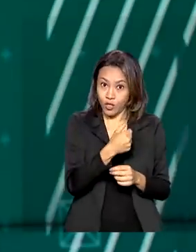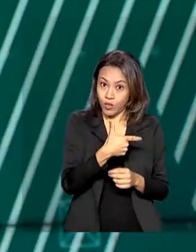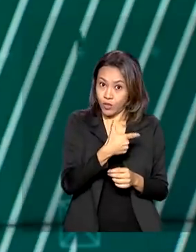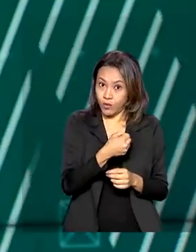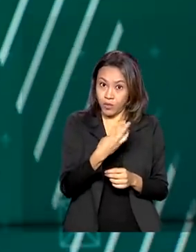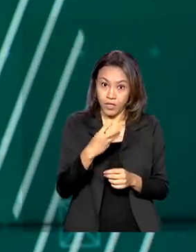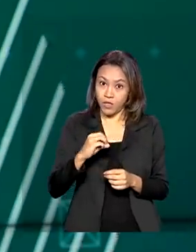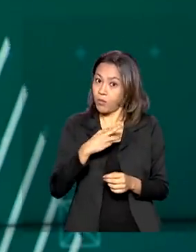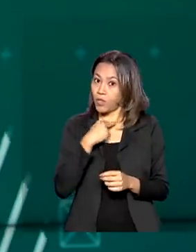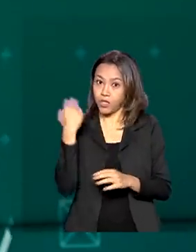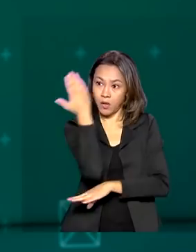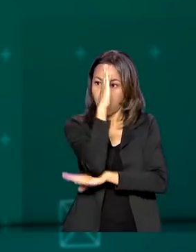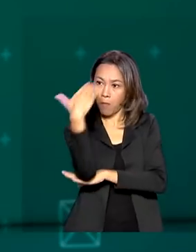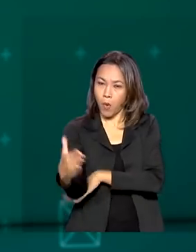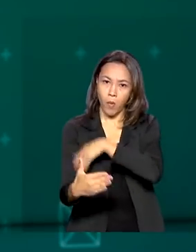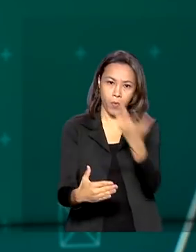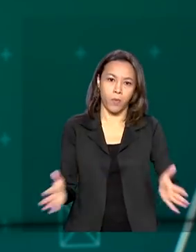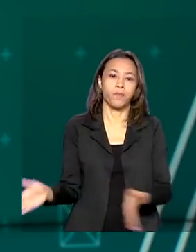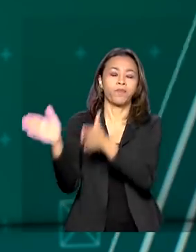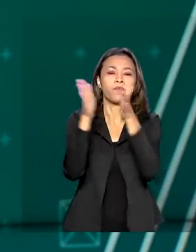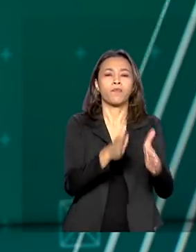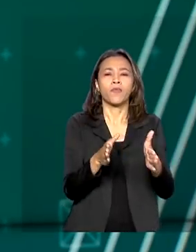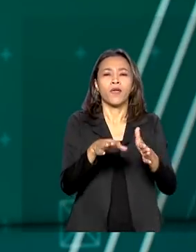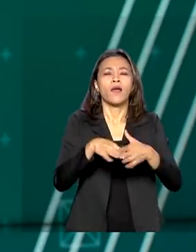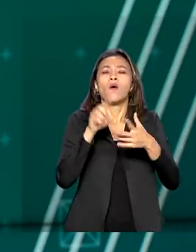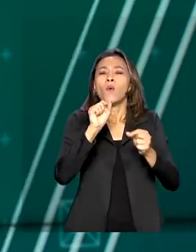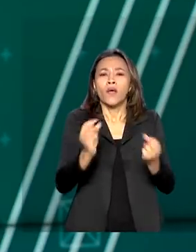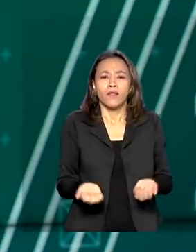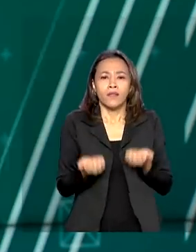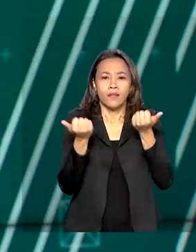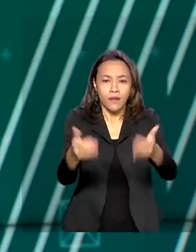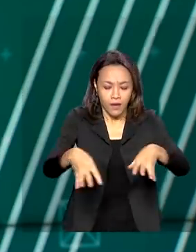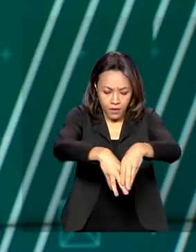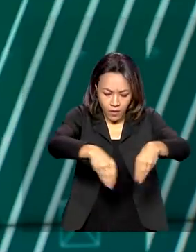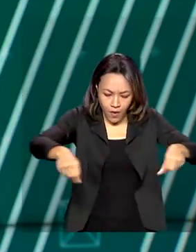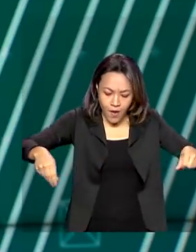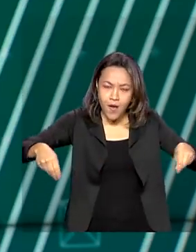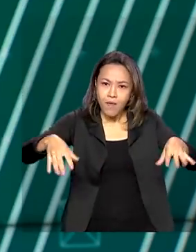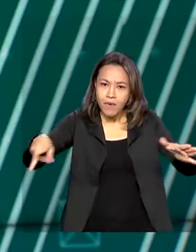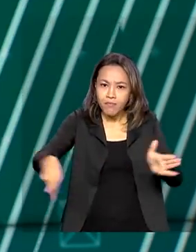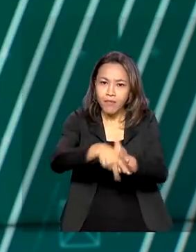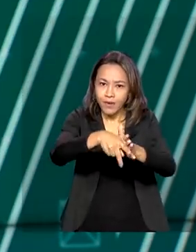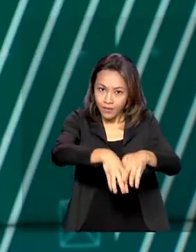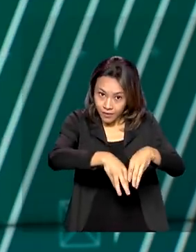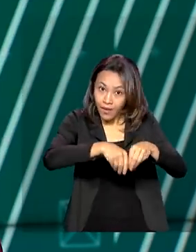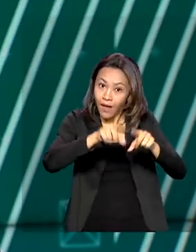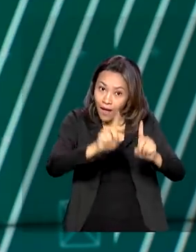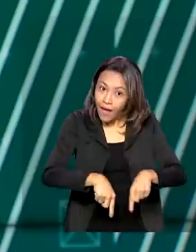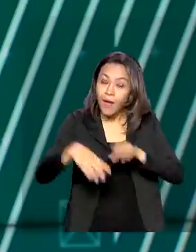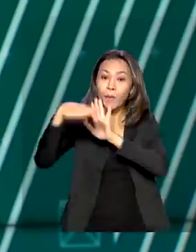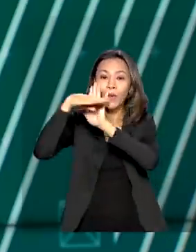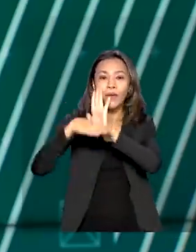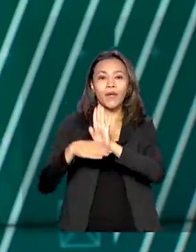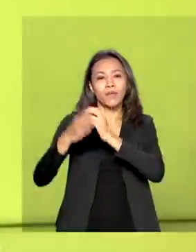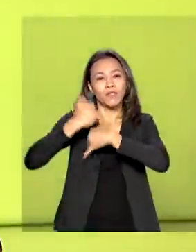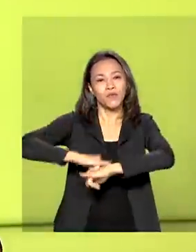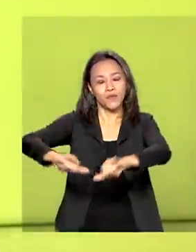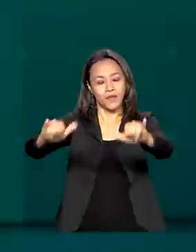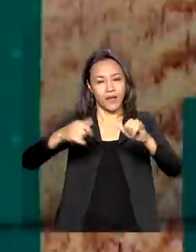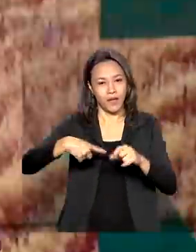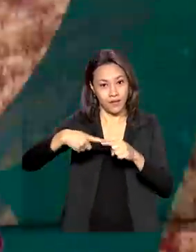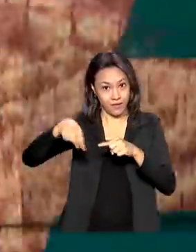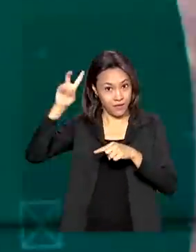Agilizar o processo de regularização de terras é o objetivo do programa Titula Brasil, lançado nesta quarta-feira pelo Ministério da